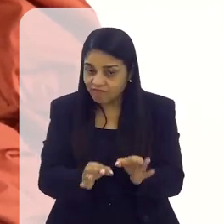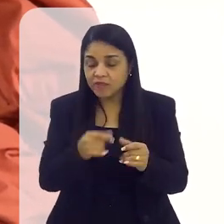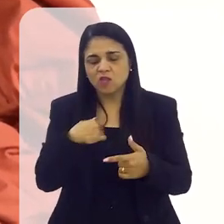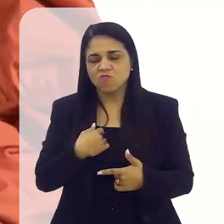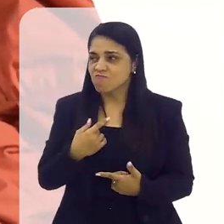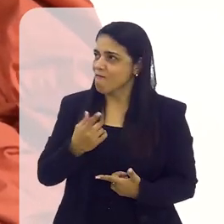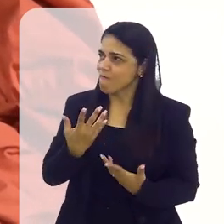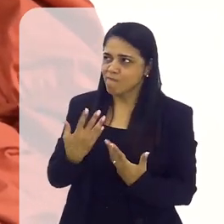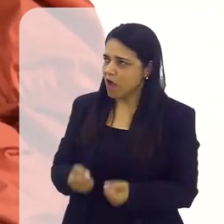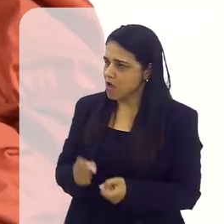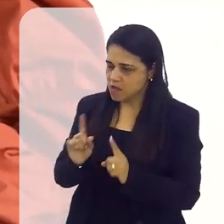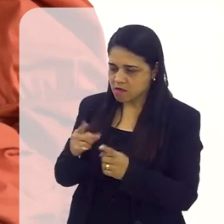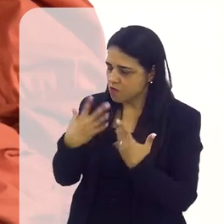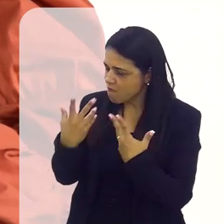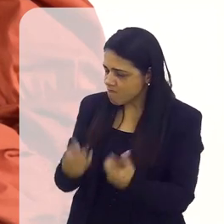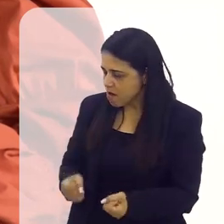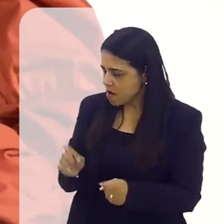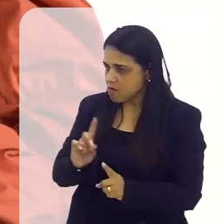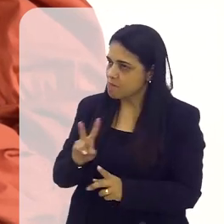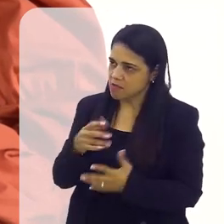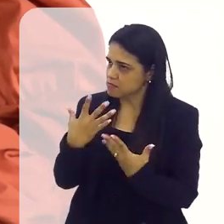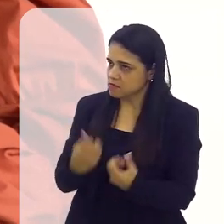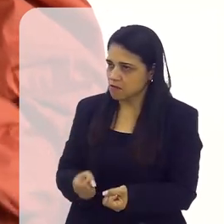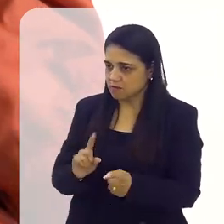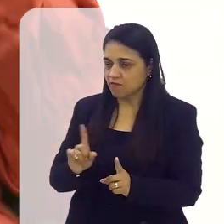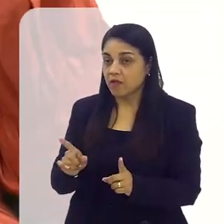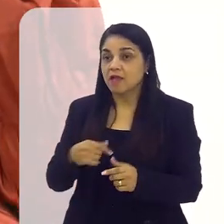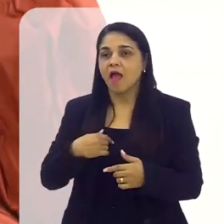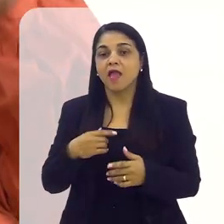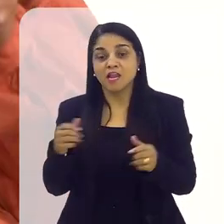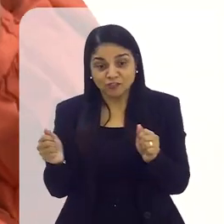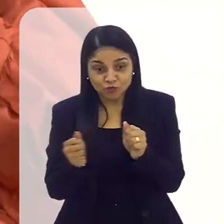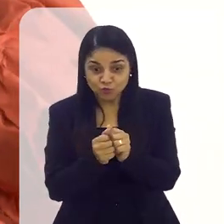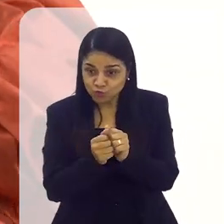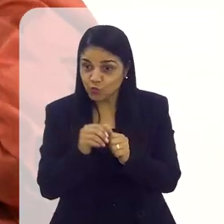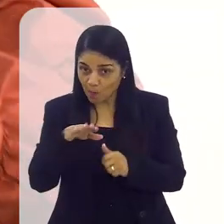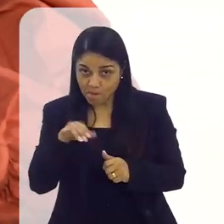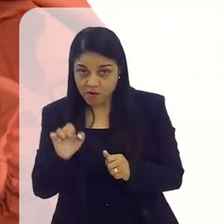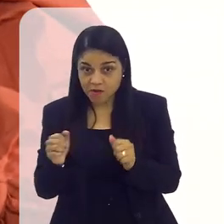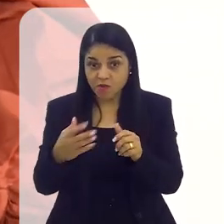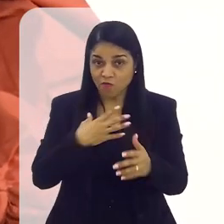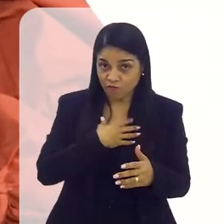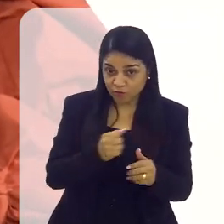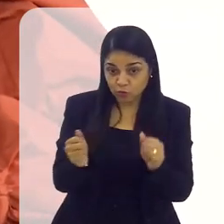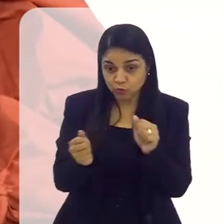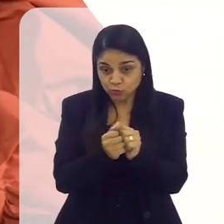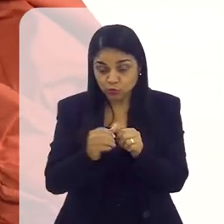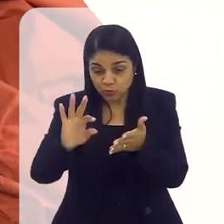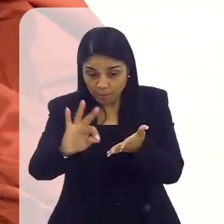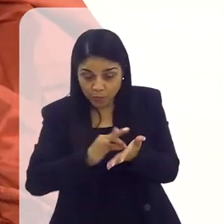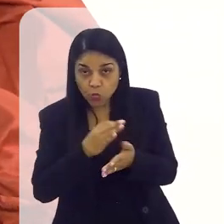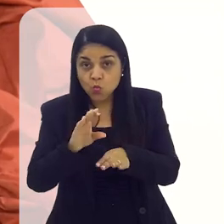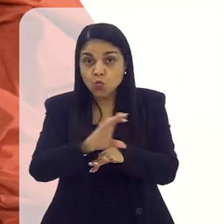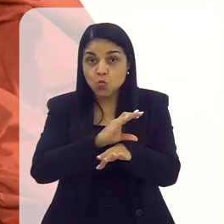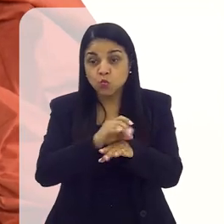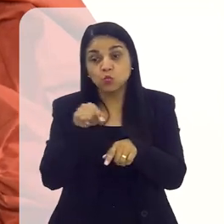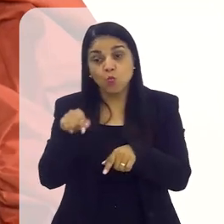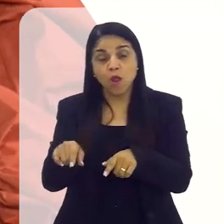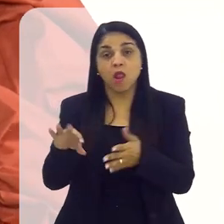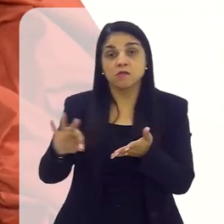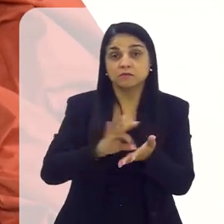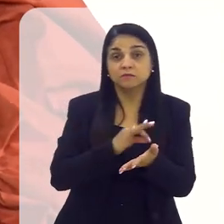não voa. Aí ela falou, mas eu vou fazer o curso também junto com você. Ela se matriculou no outro curso e botou ele para fazer, foi barbearia.